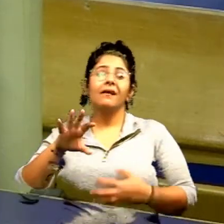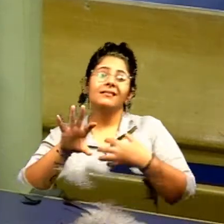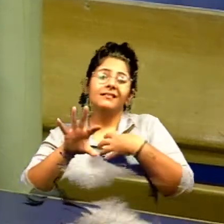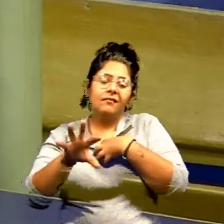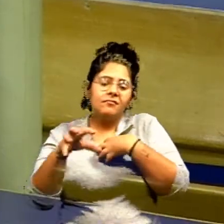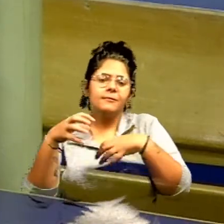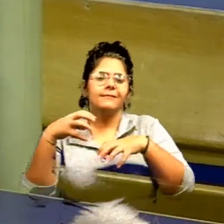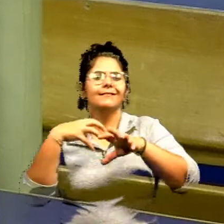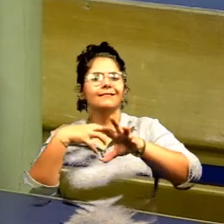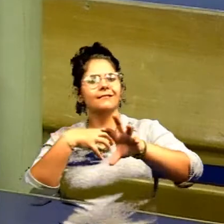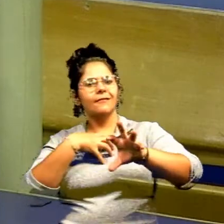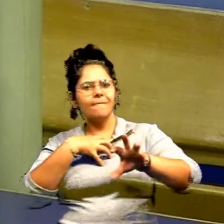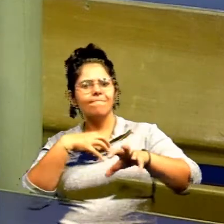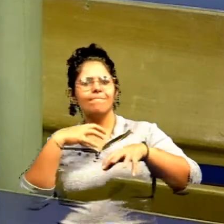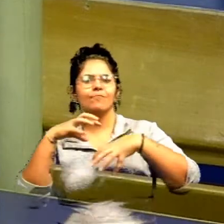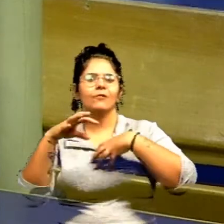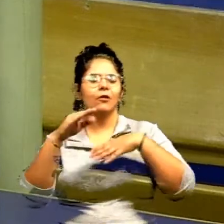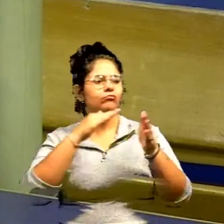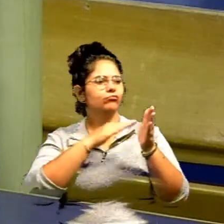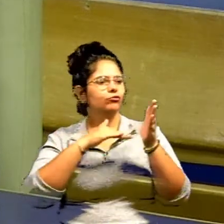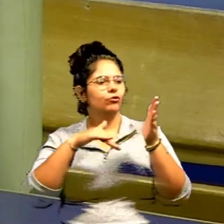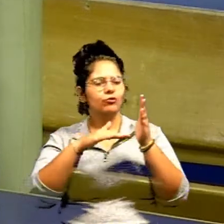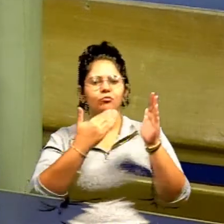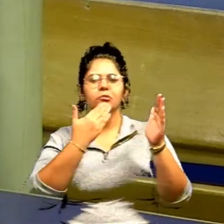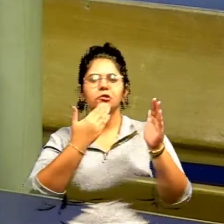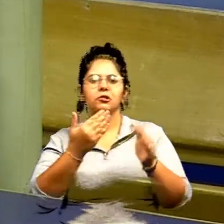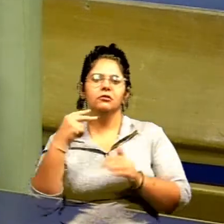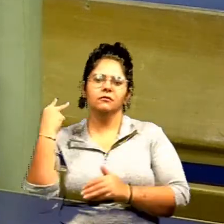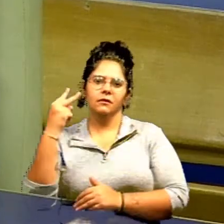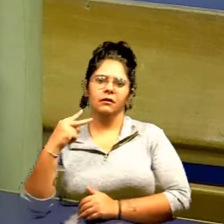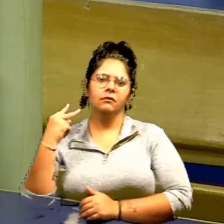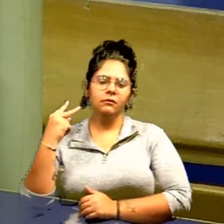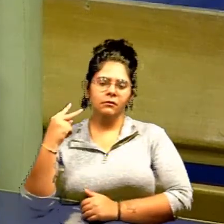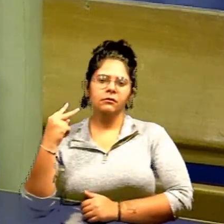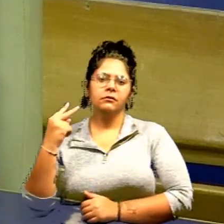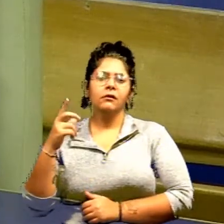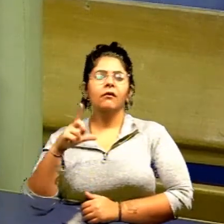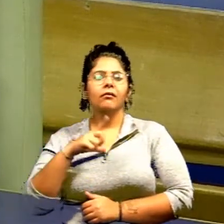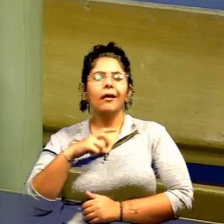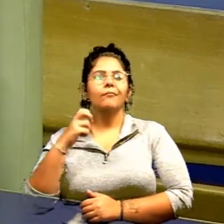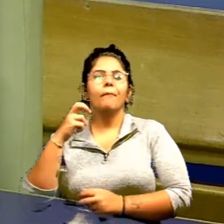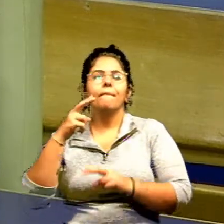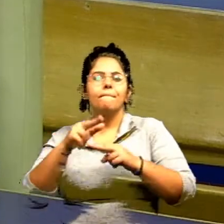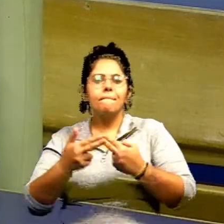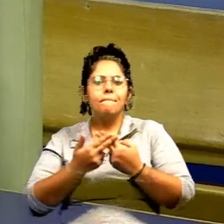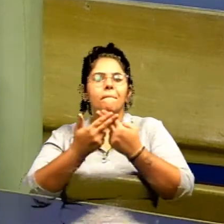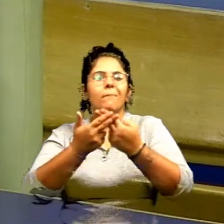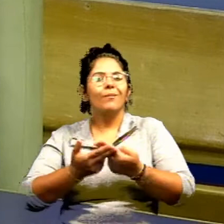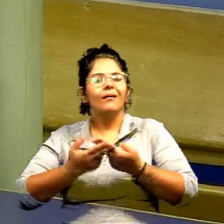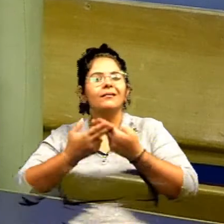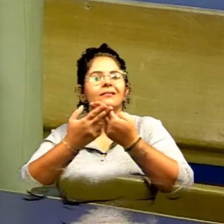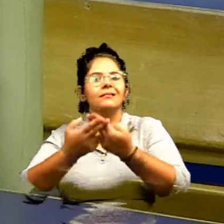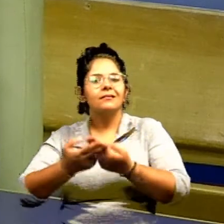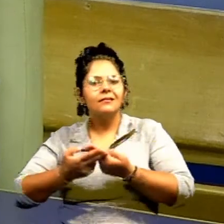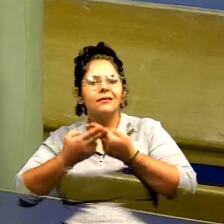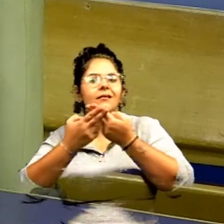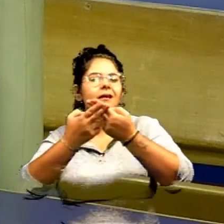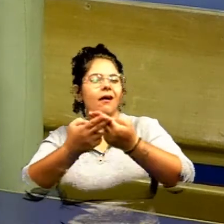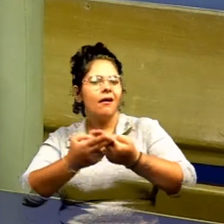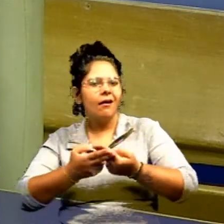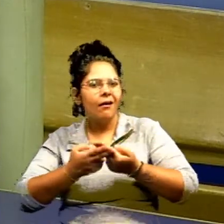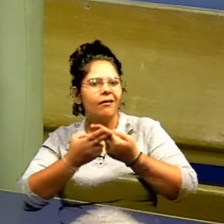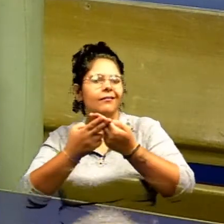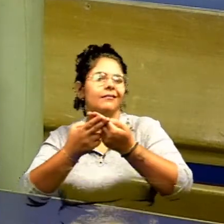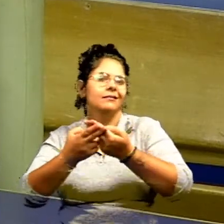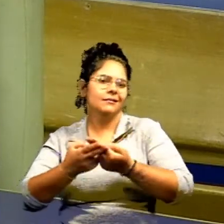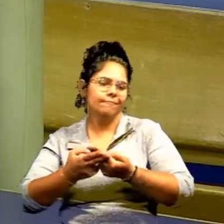sensível a todas as demandas dos vereadores é uma pessoa que tem a paciência de te escutar te retornar